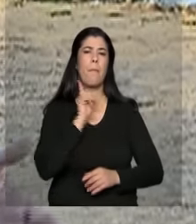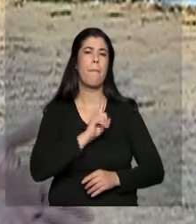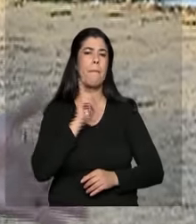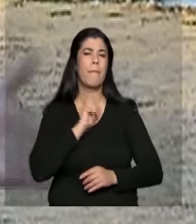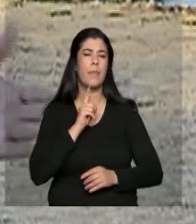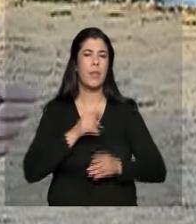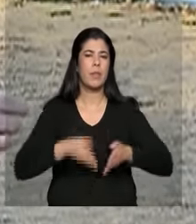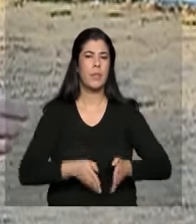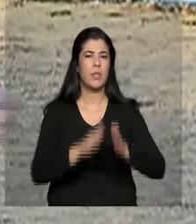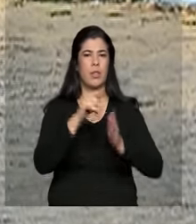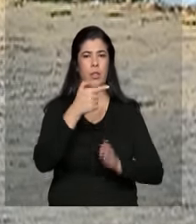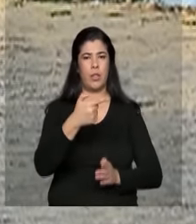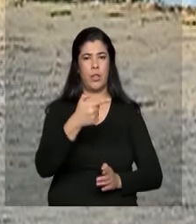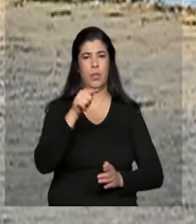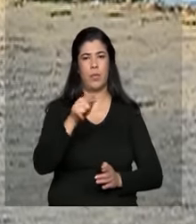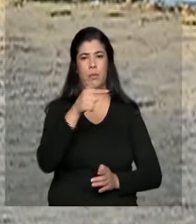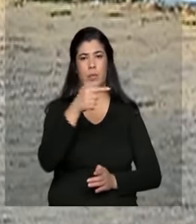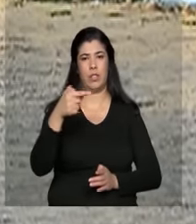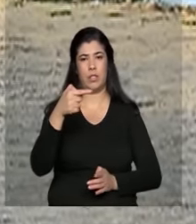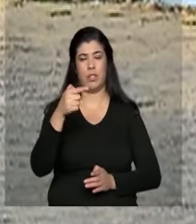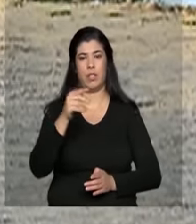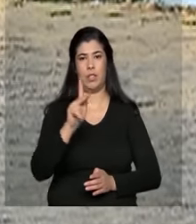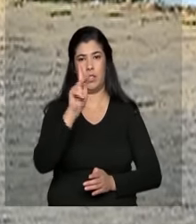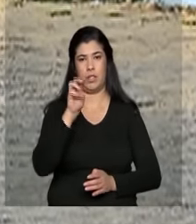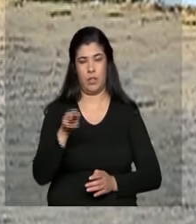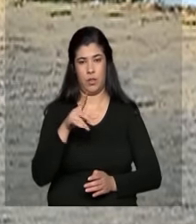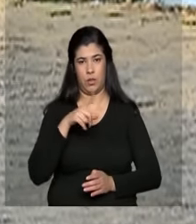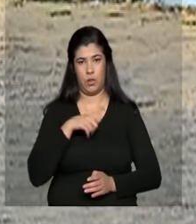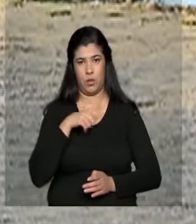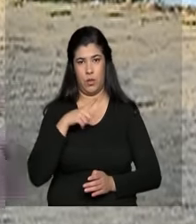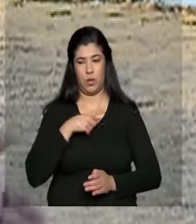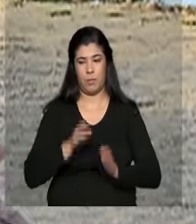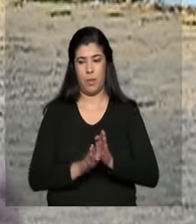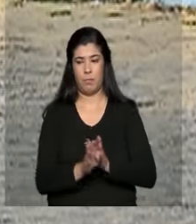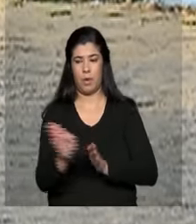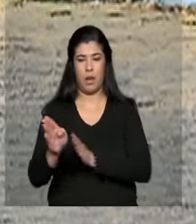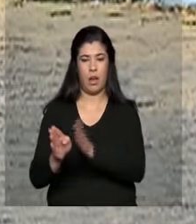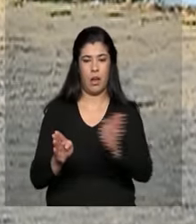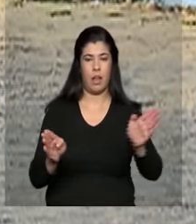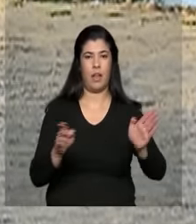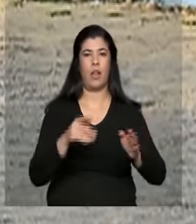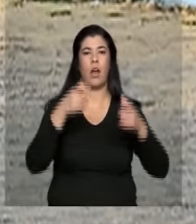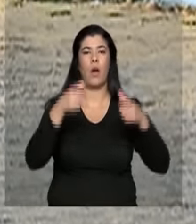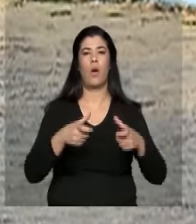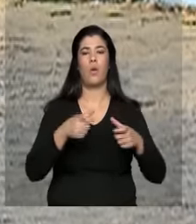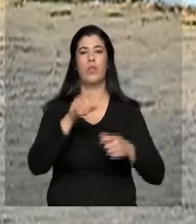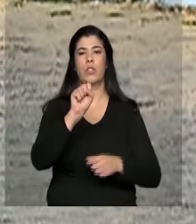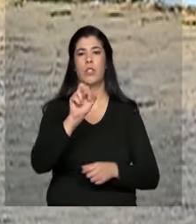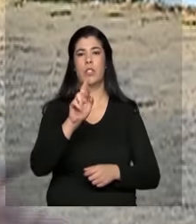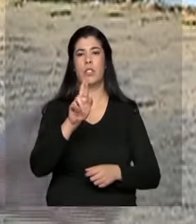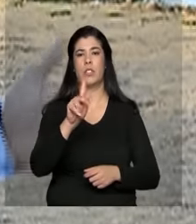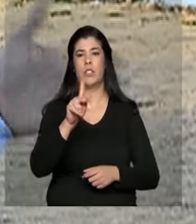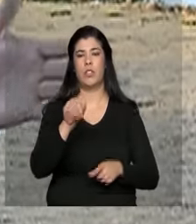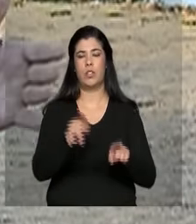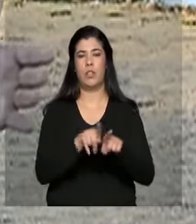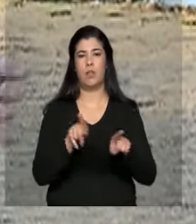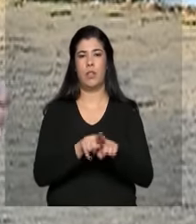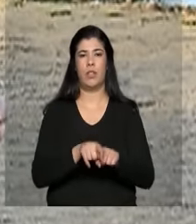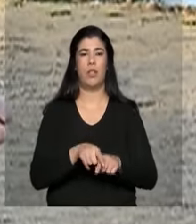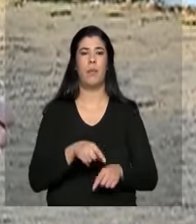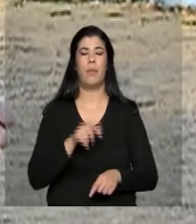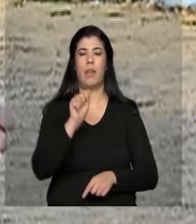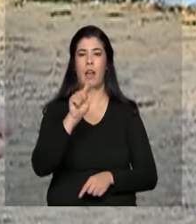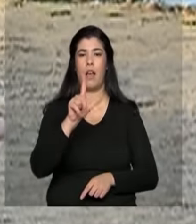.700 quilômetros e tem sua foz entre os estados de Sergipe e Alagoas. Ele também atravessa